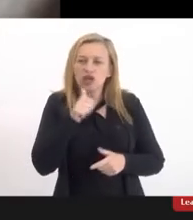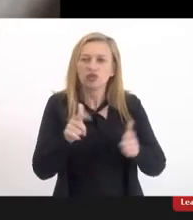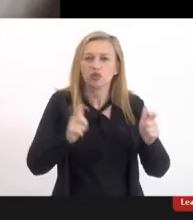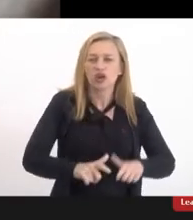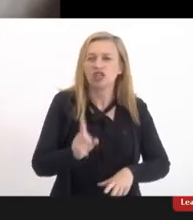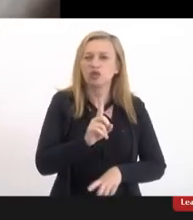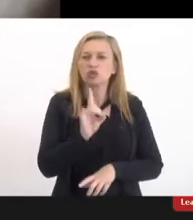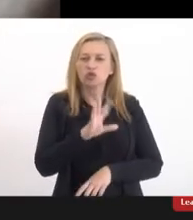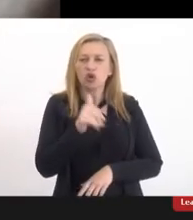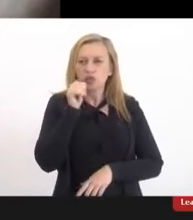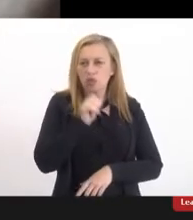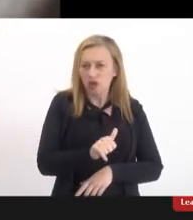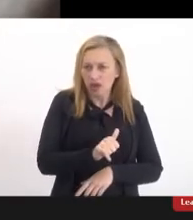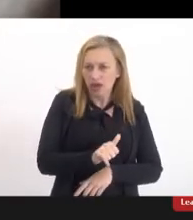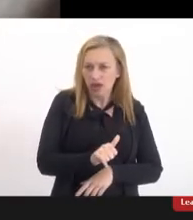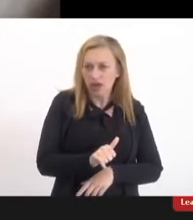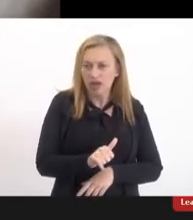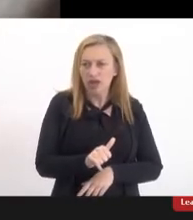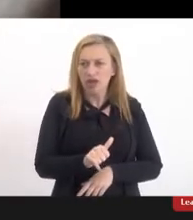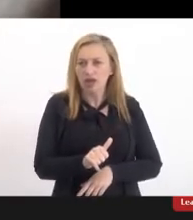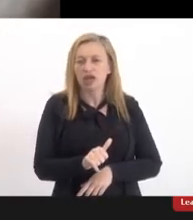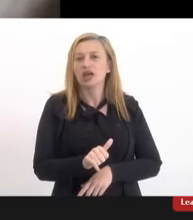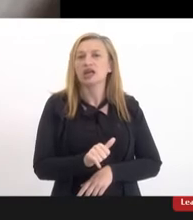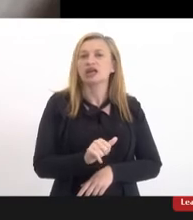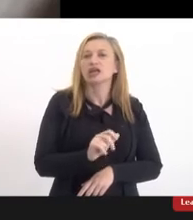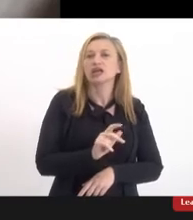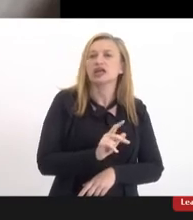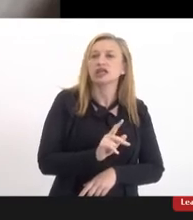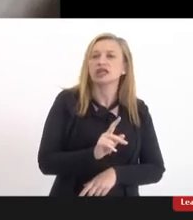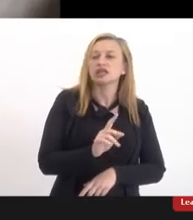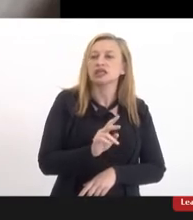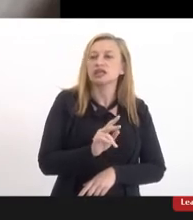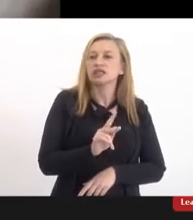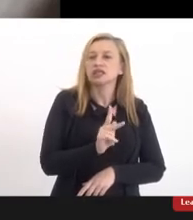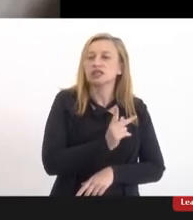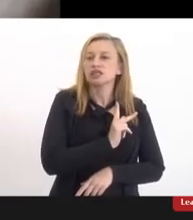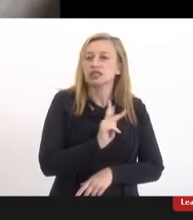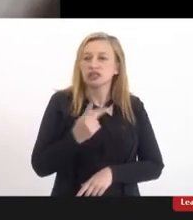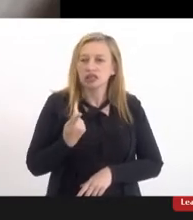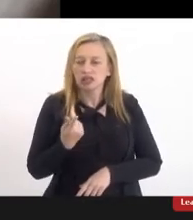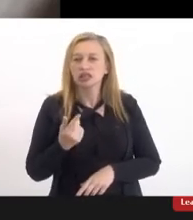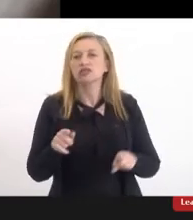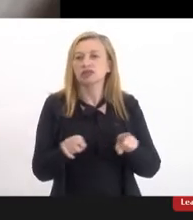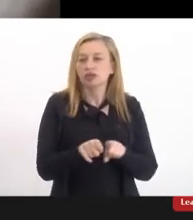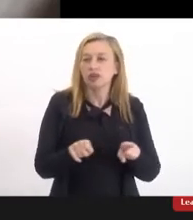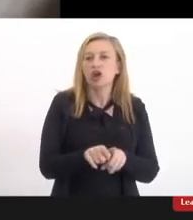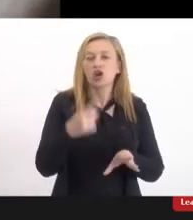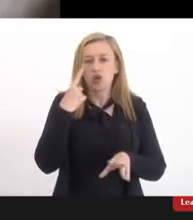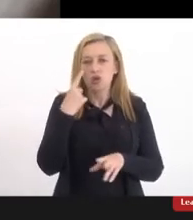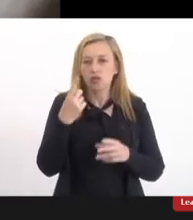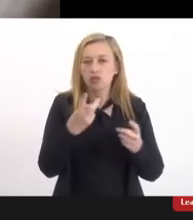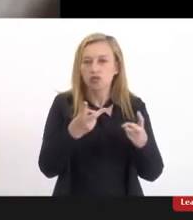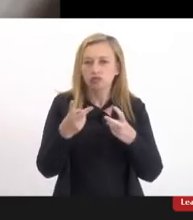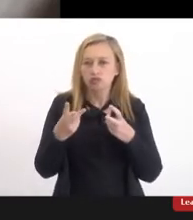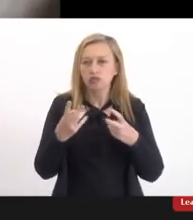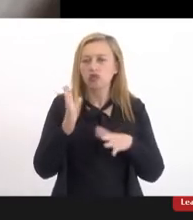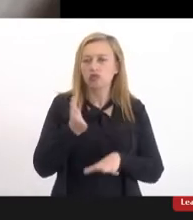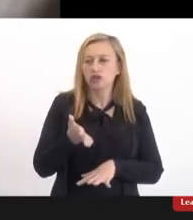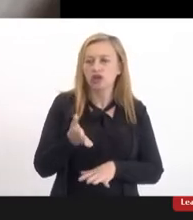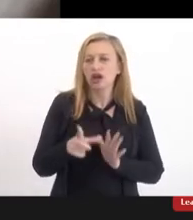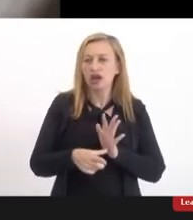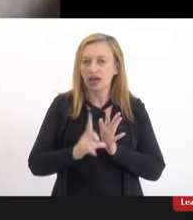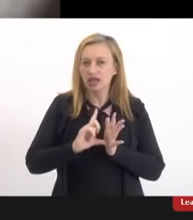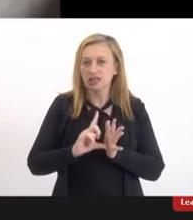só a mulher cis mas a mulher trans também eu presenciei um evento há um tempo atrás antes da pandemia